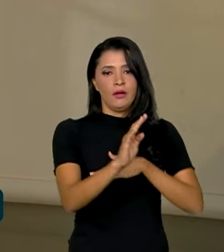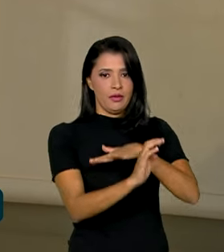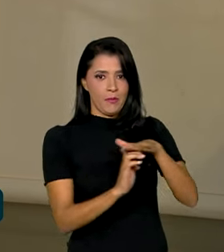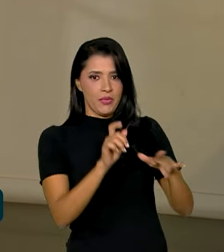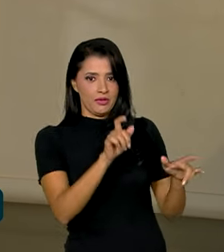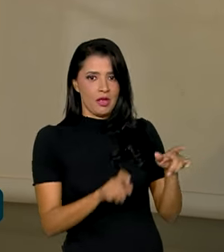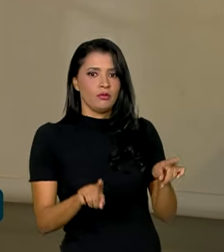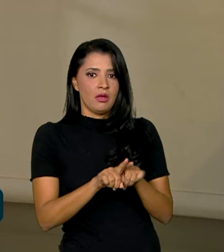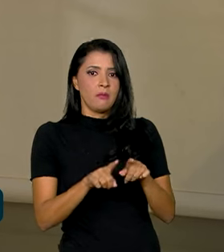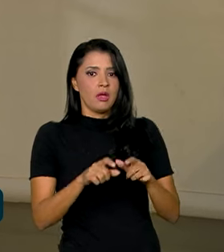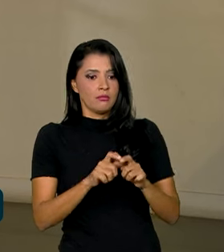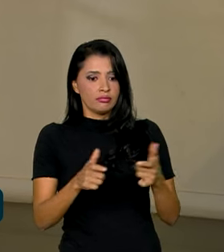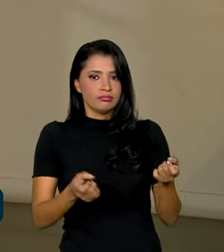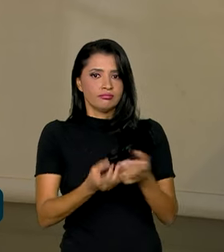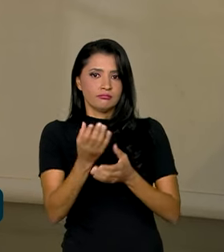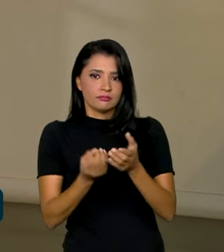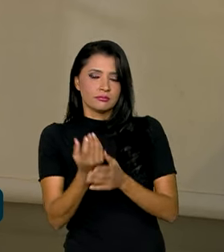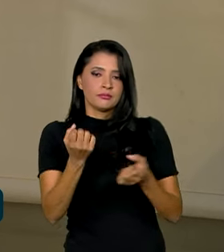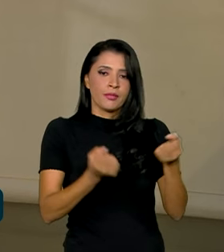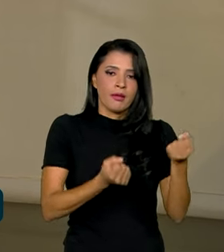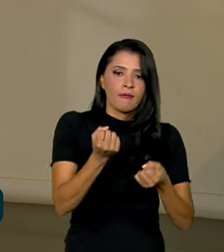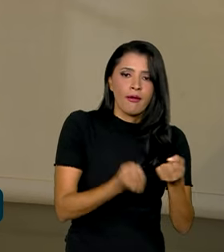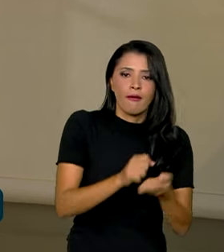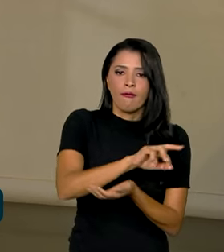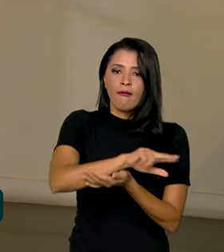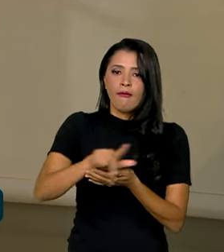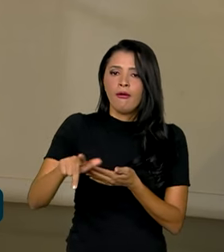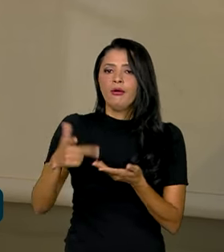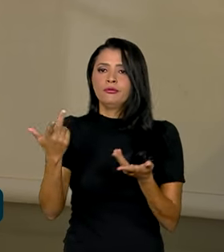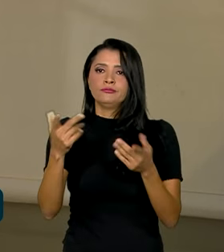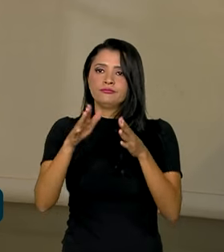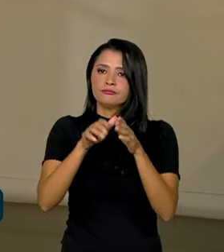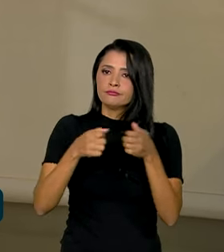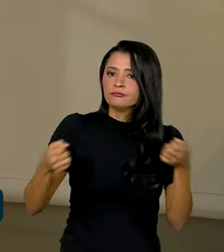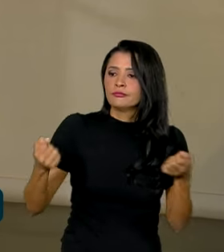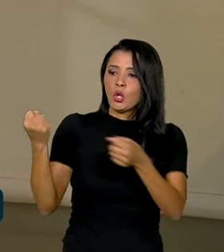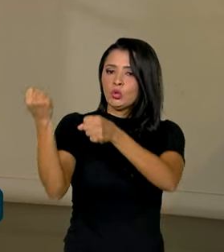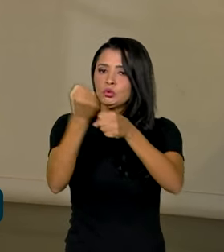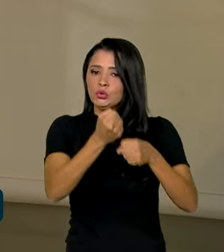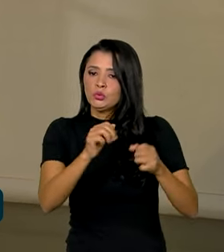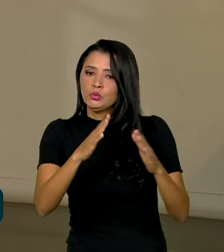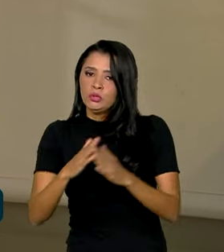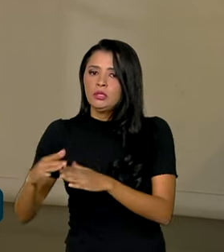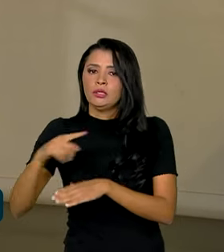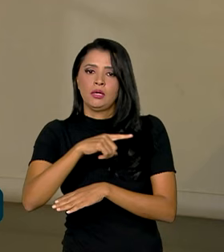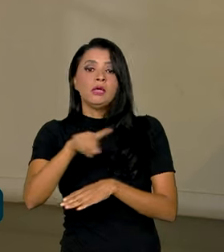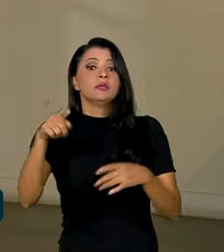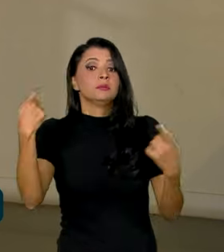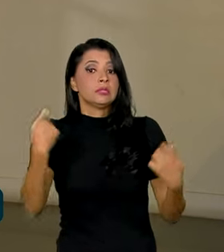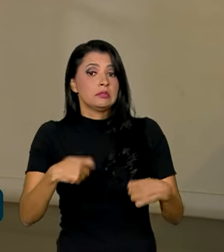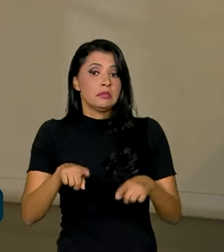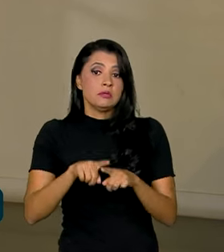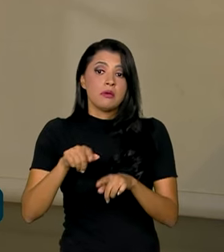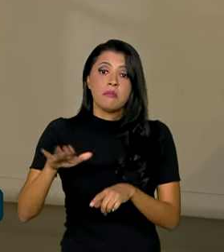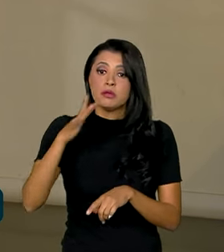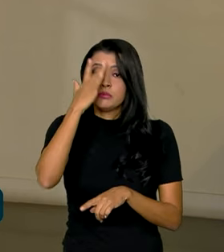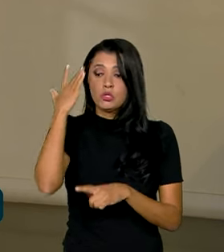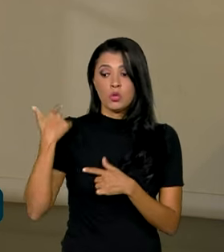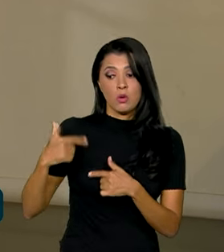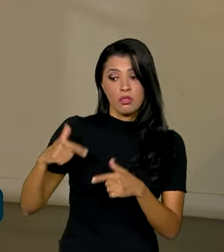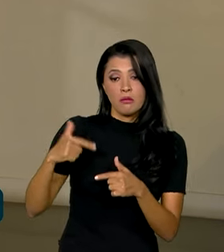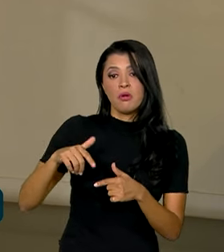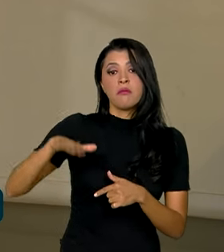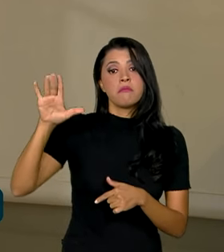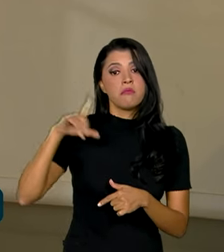a produzir mais. Por exemplo, carros, eletrodomésticos, a construir imóveis. E aí, eles precisam também de mais trabalhadores,